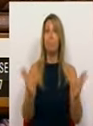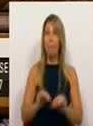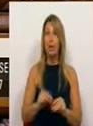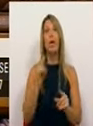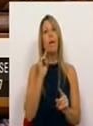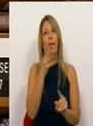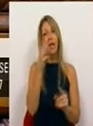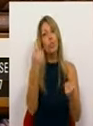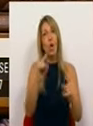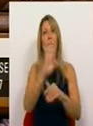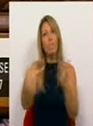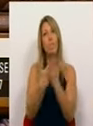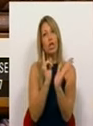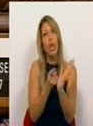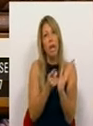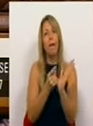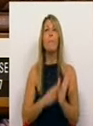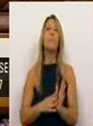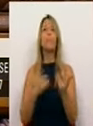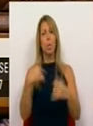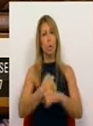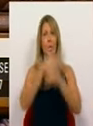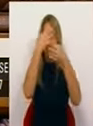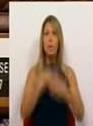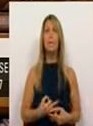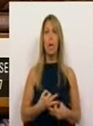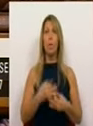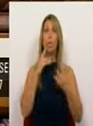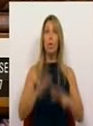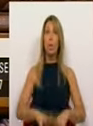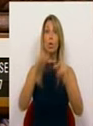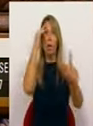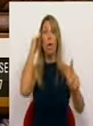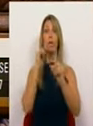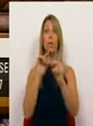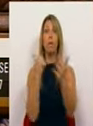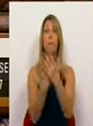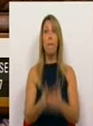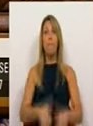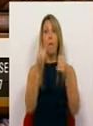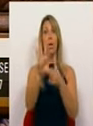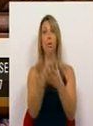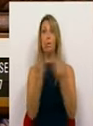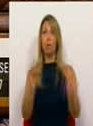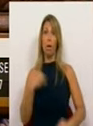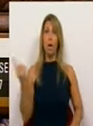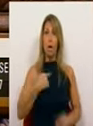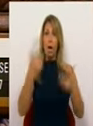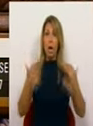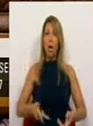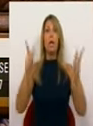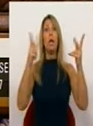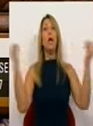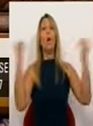Parlamento, num trabalho sério e construtivo que visa produzir as melhores soluções. Estamos disponíveis para os